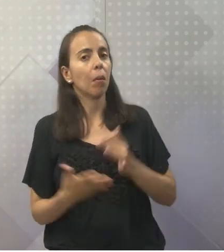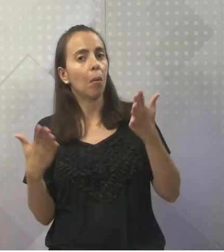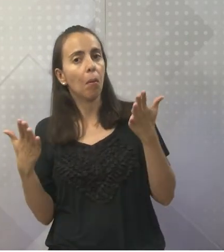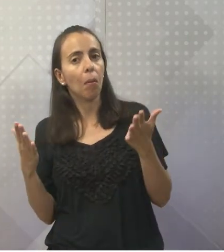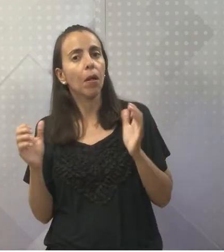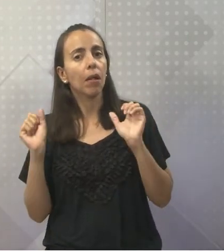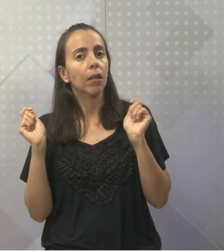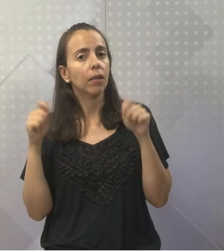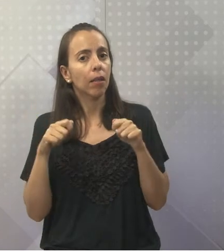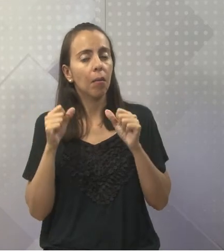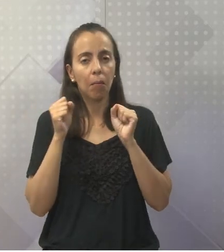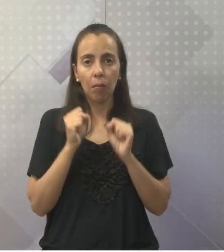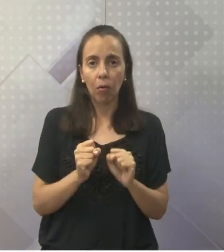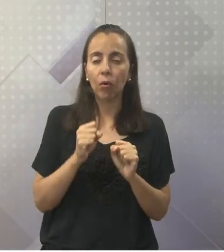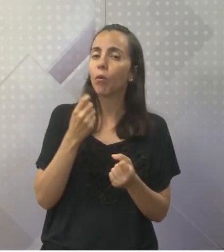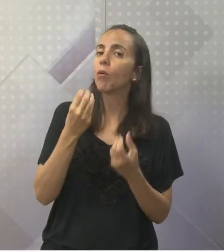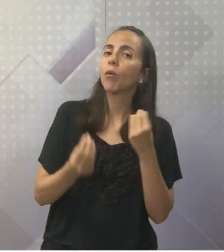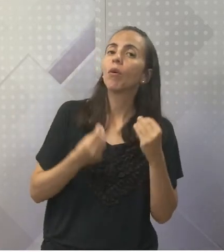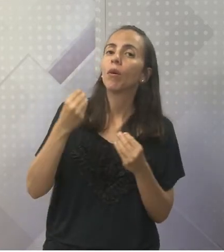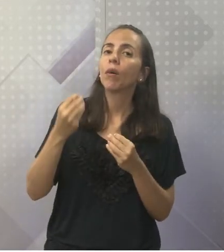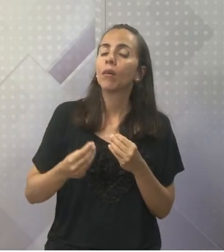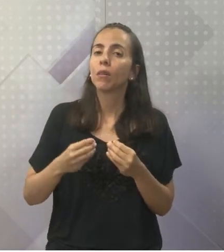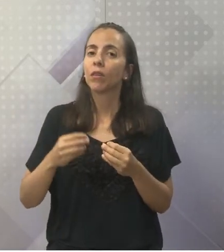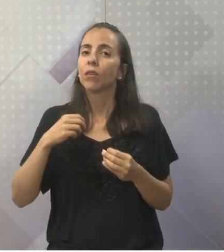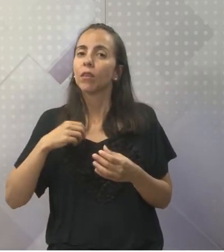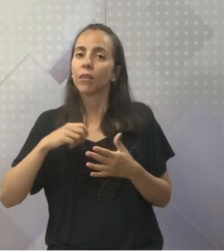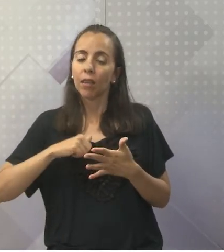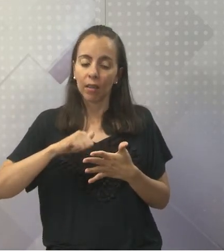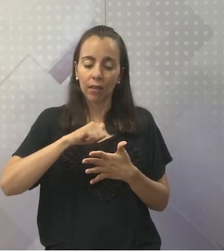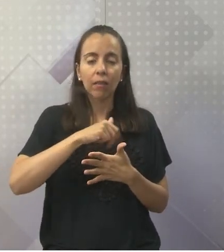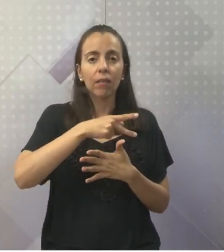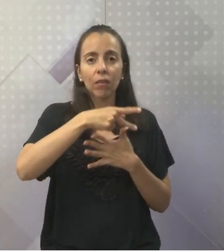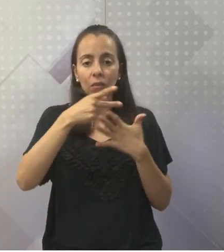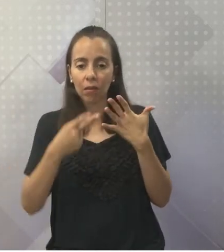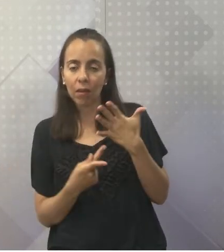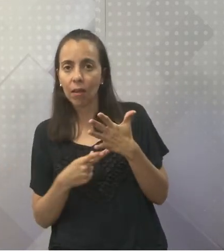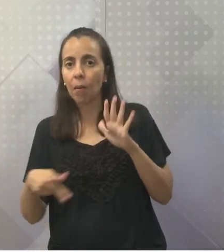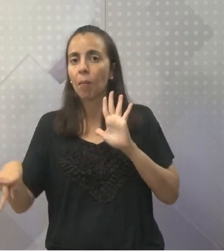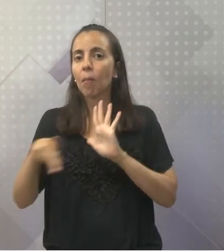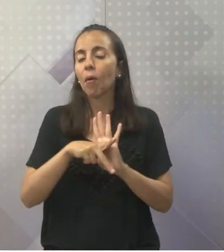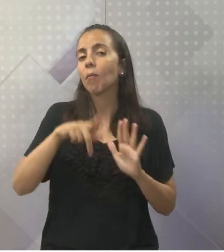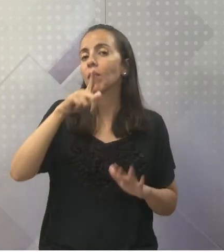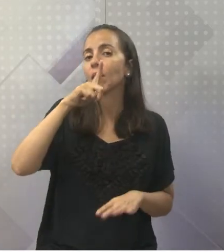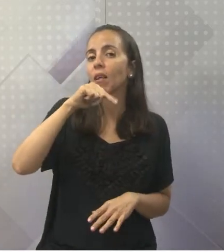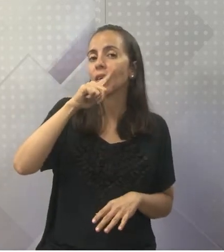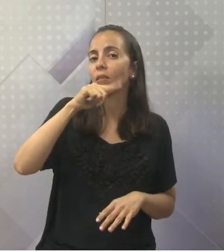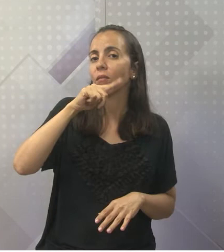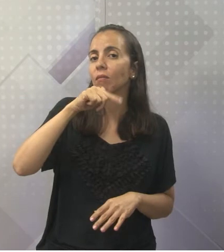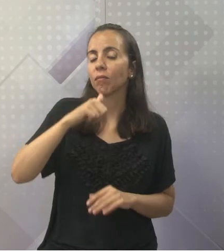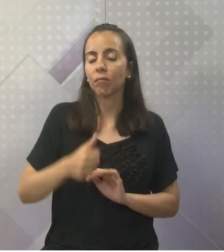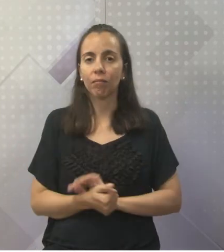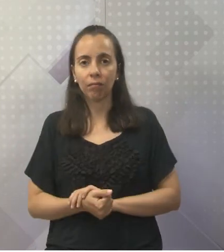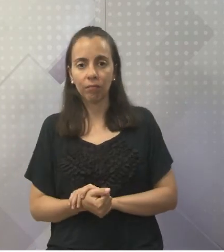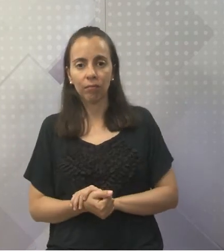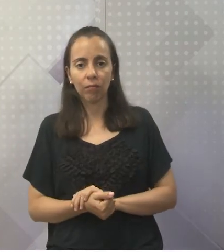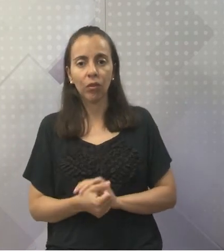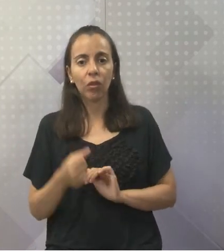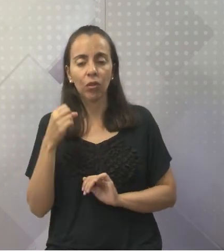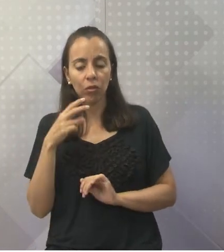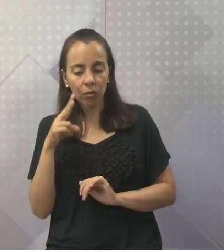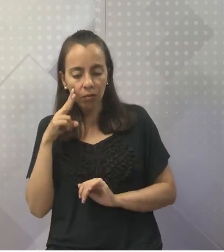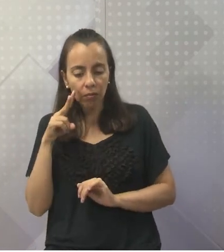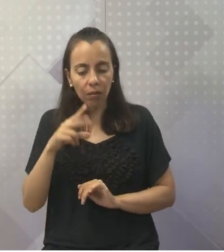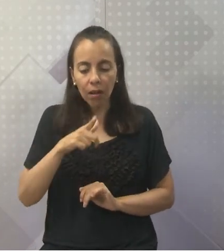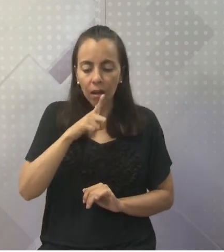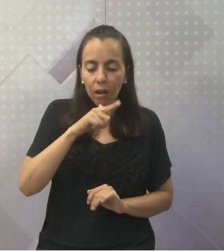forma artificial em espécies aquáticas, não importa, basta viver na água.